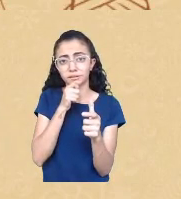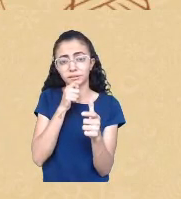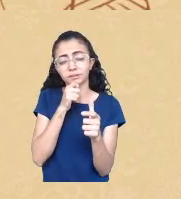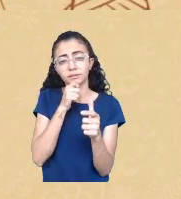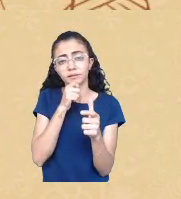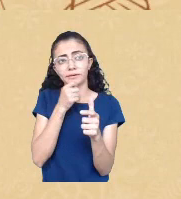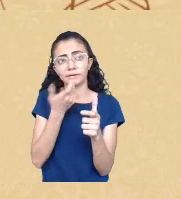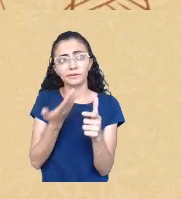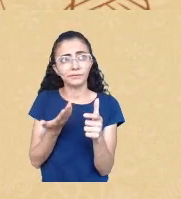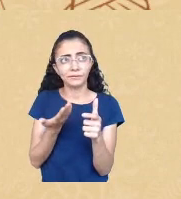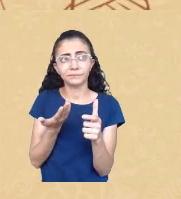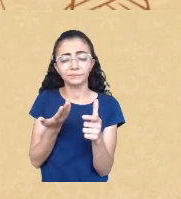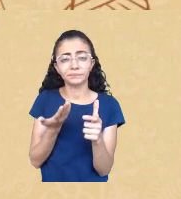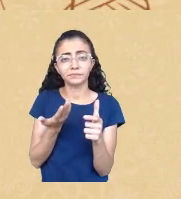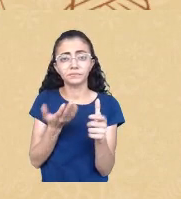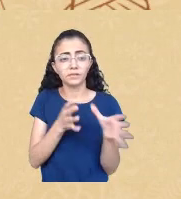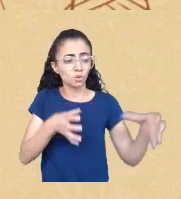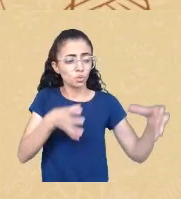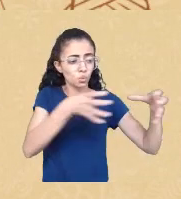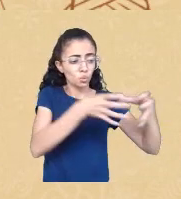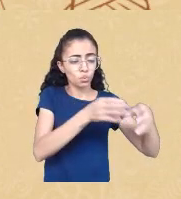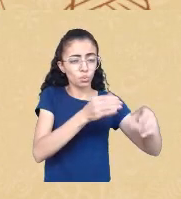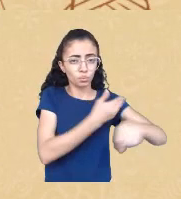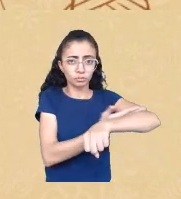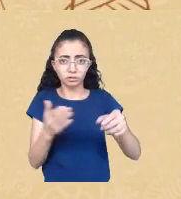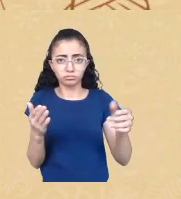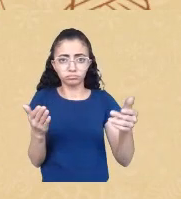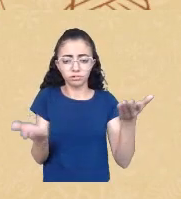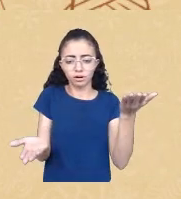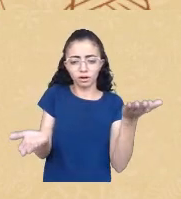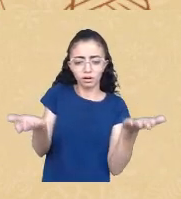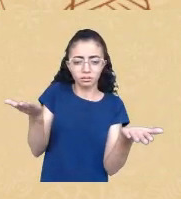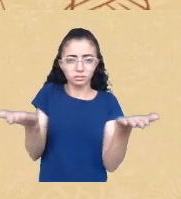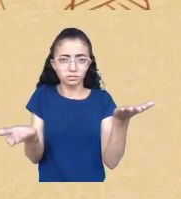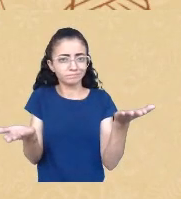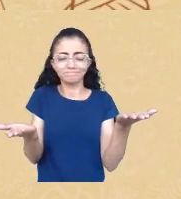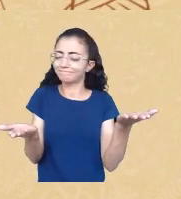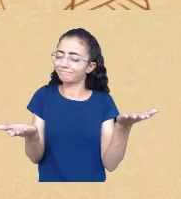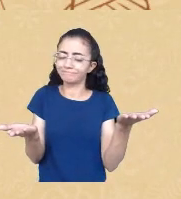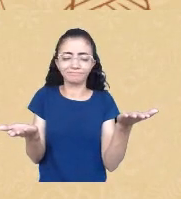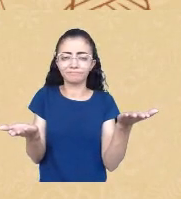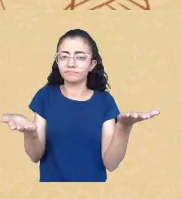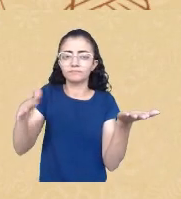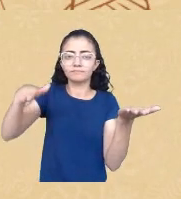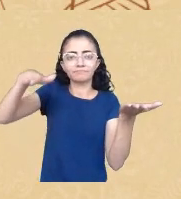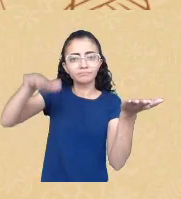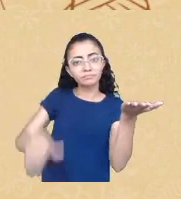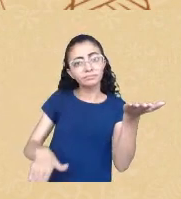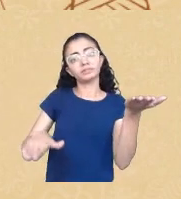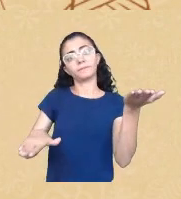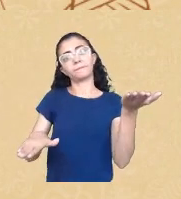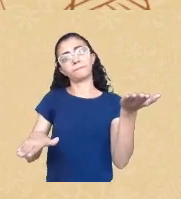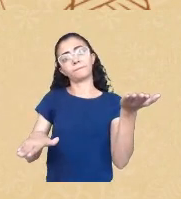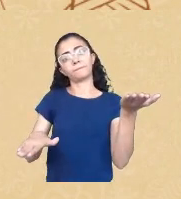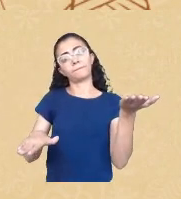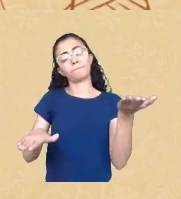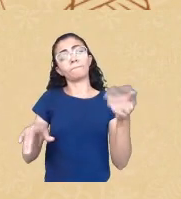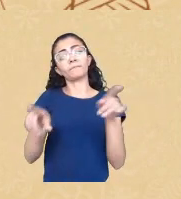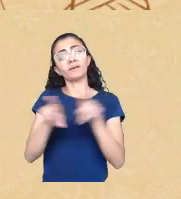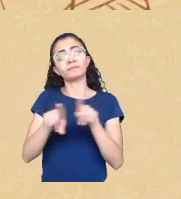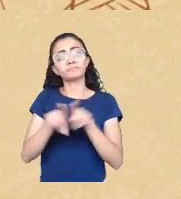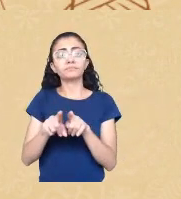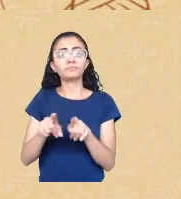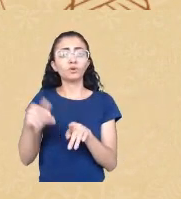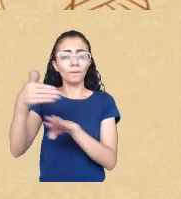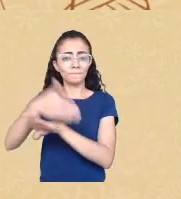equilibrada uma relação de igualdade e se não e não é só a presença que nos interessa